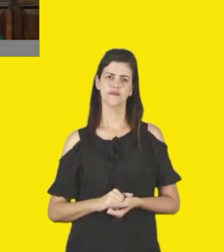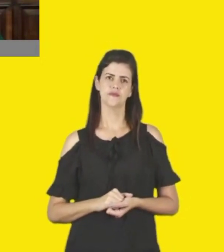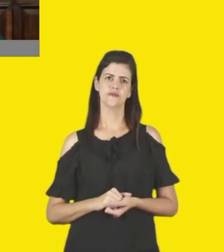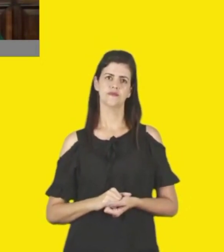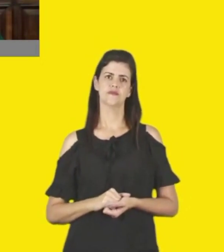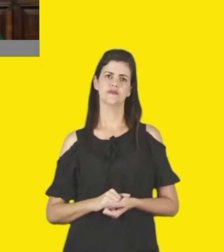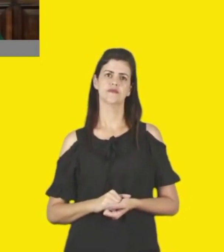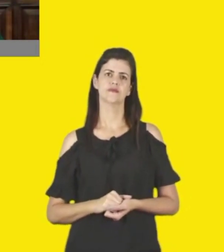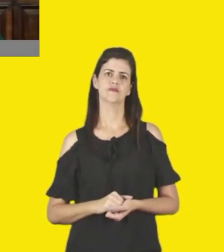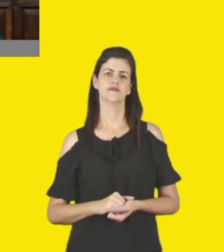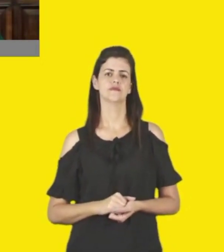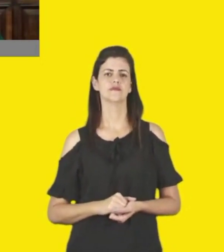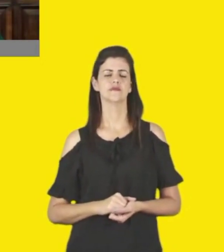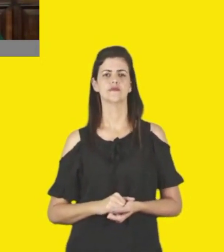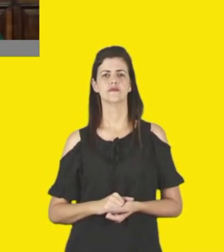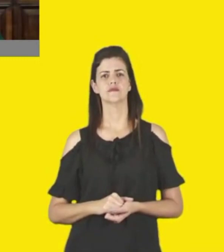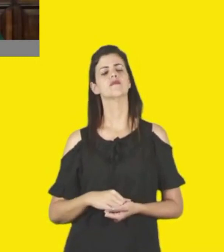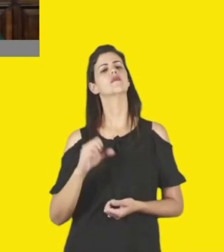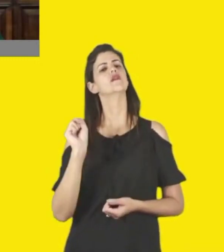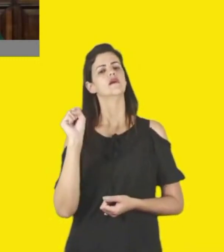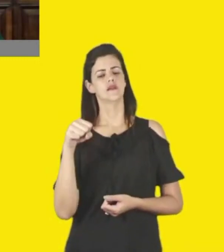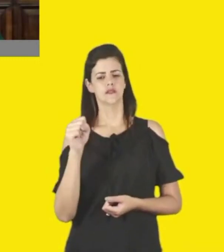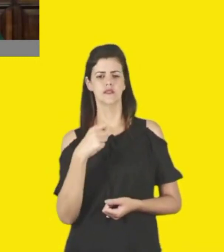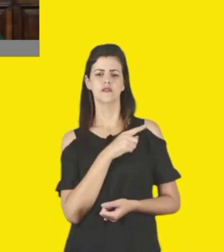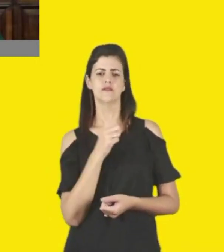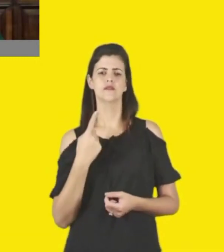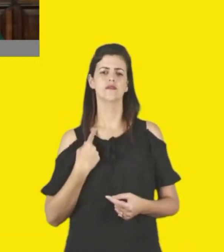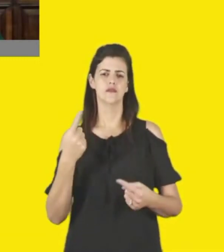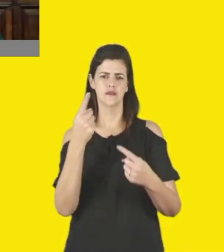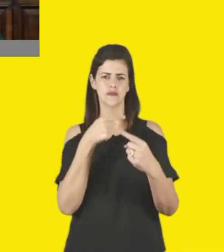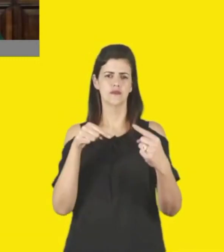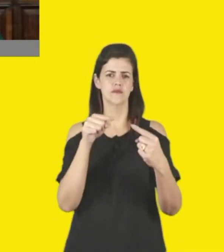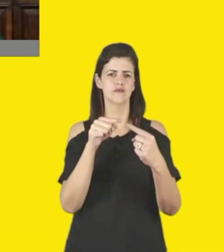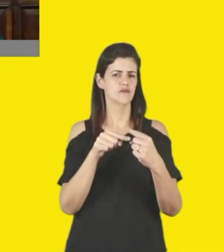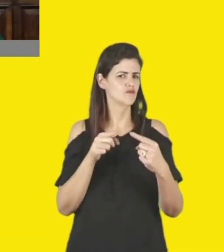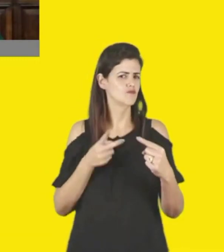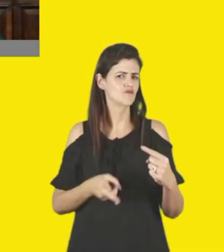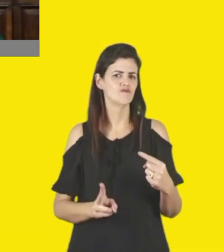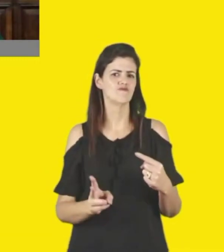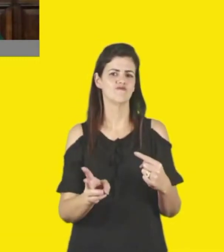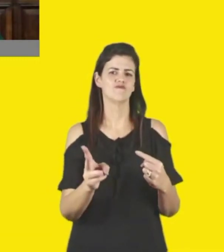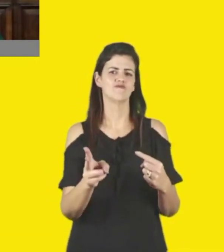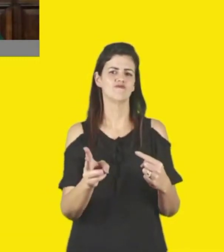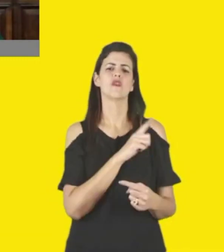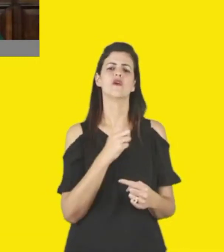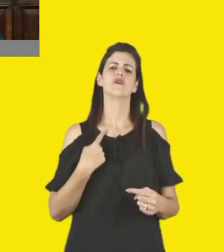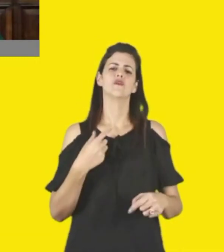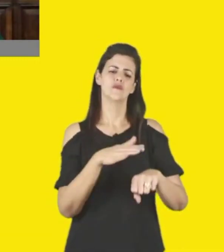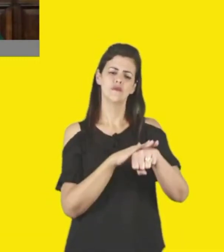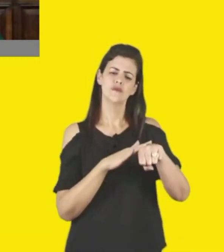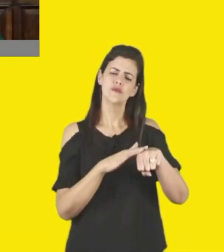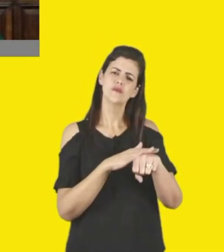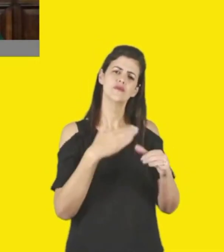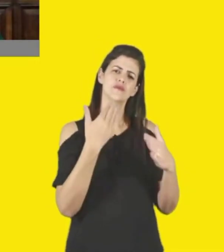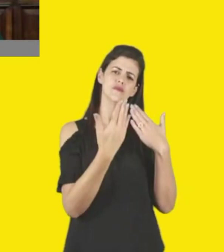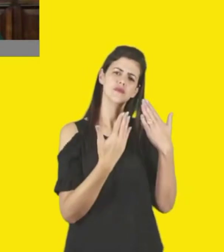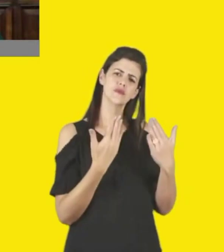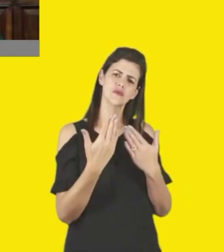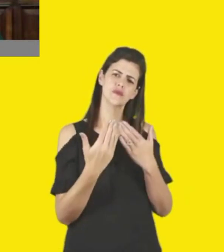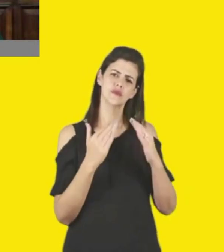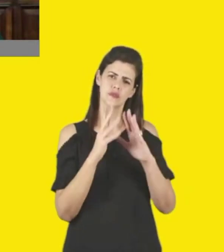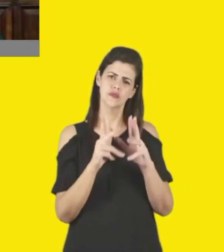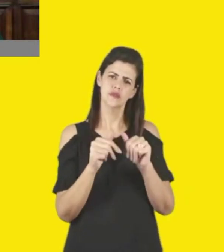Danilo, sim, há uma perspectiva constante, eu acho que sim, nós temos conversado não somente em nível